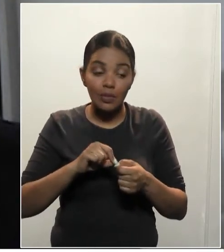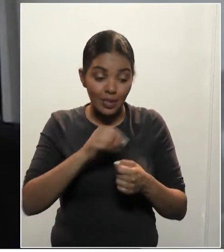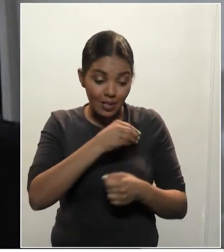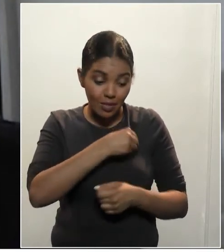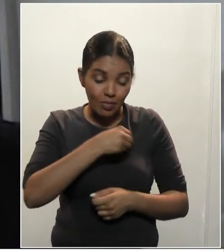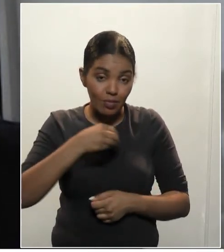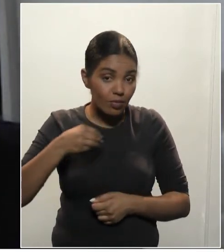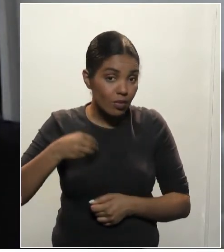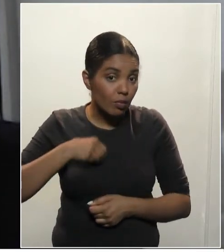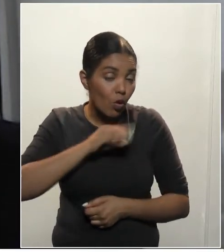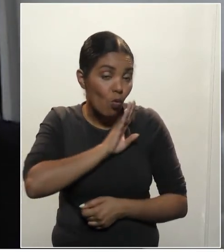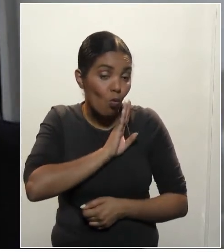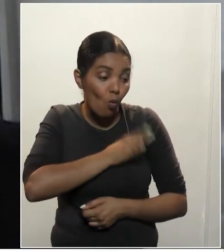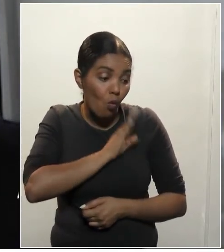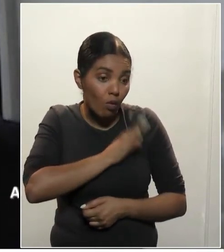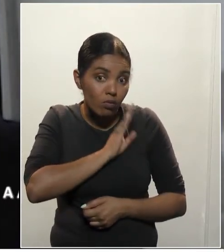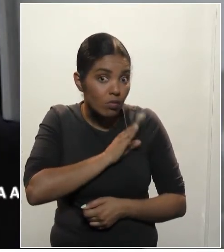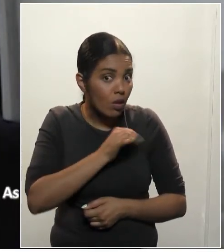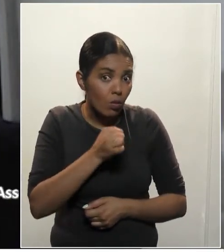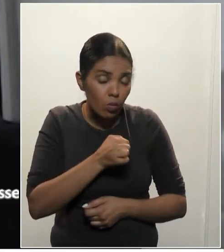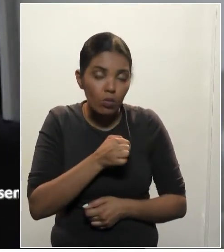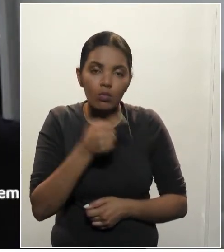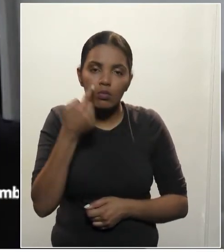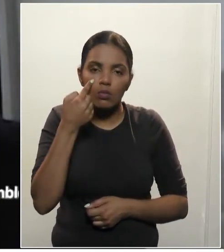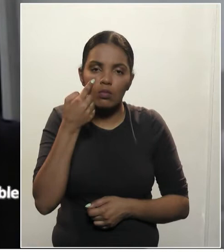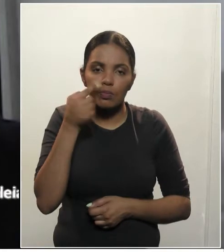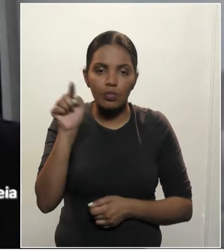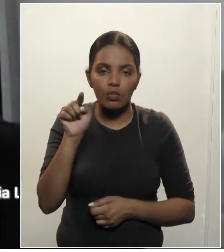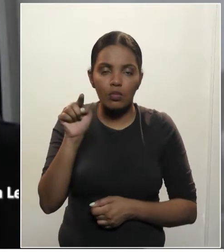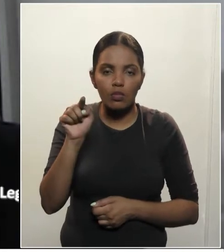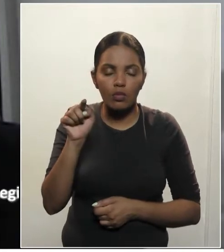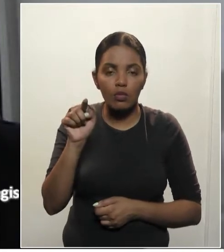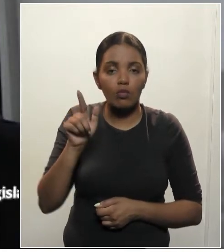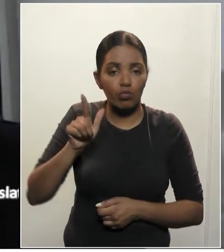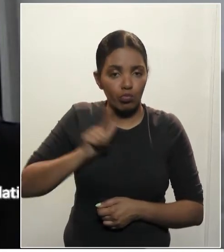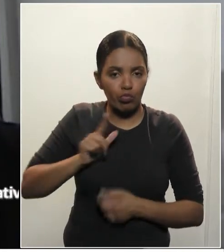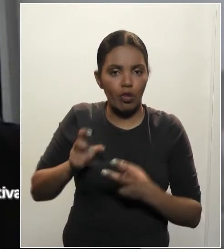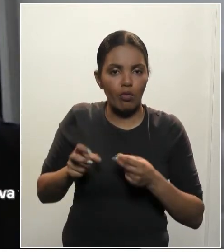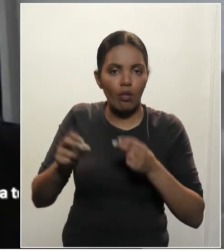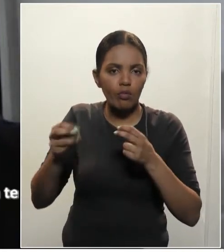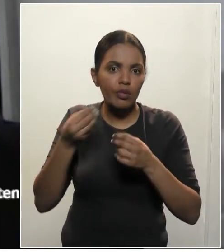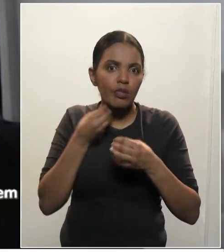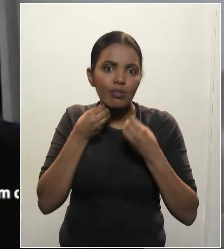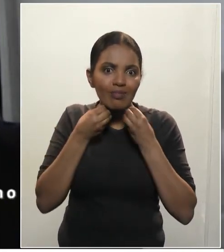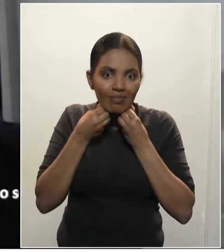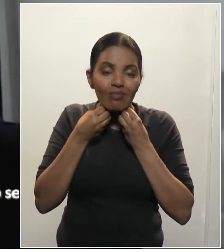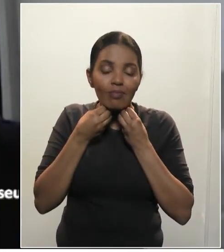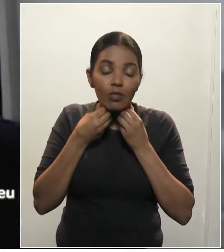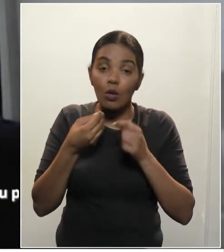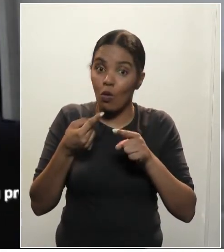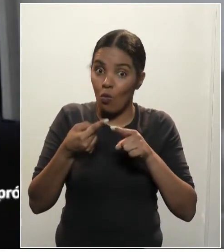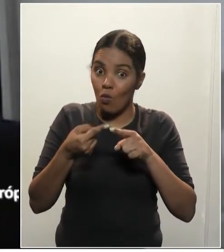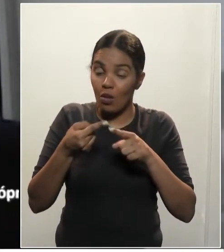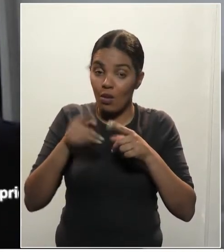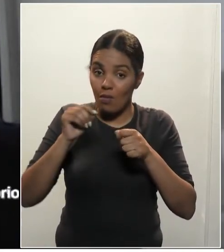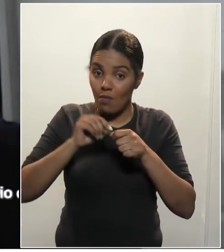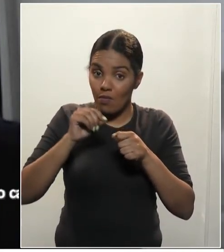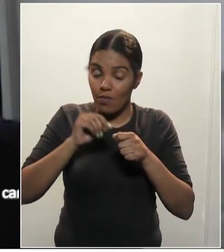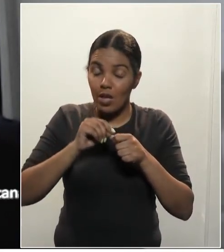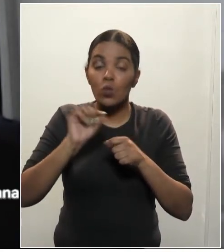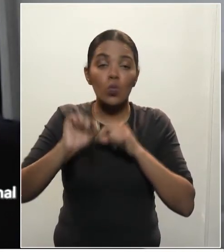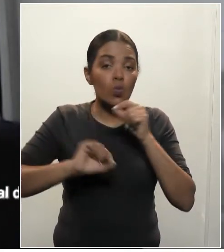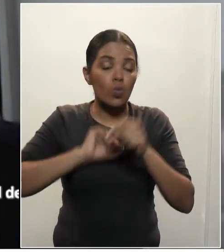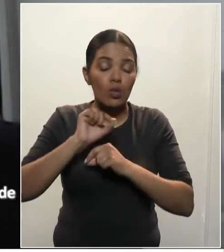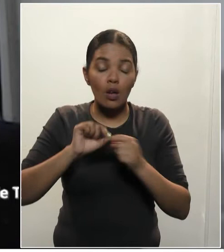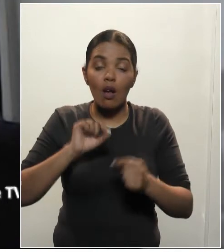do cardiologista, acabei detectando um tumor na minha tireoide. Isso graças a um ultrassom de carótida.